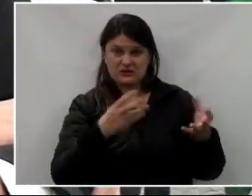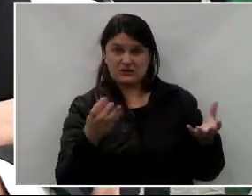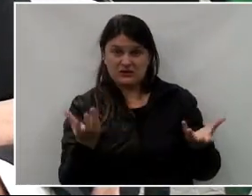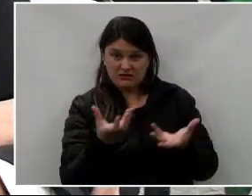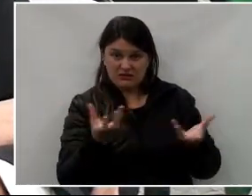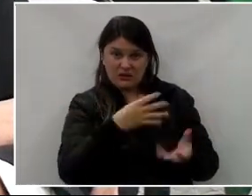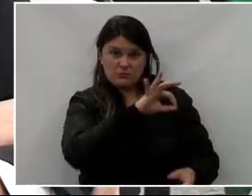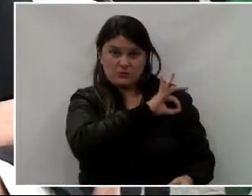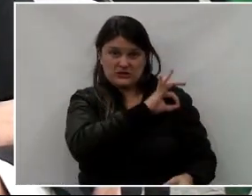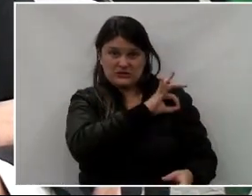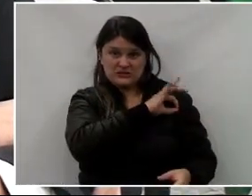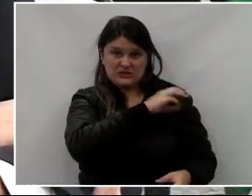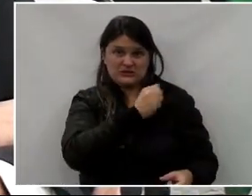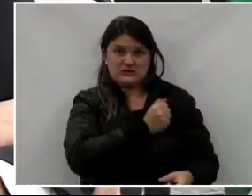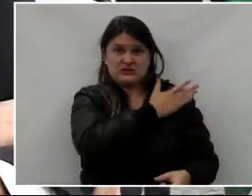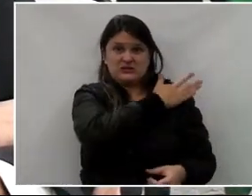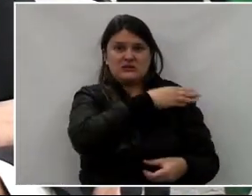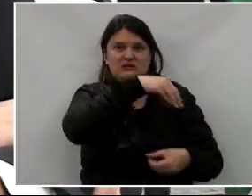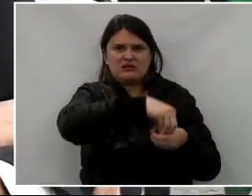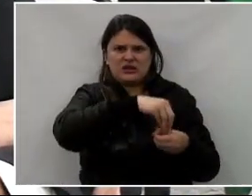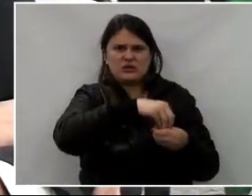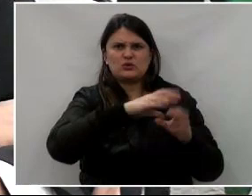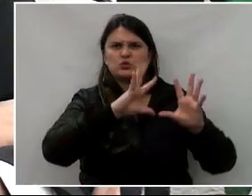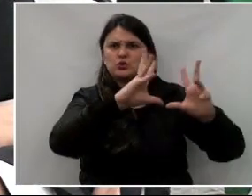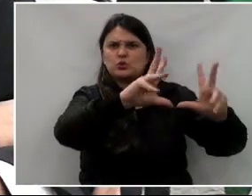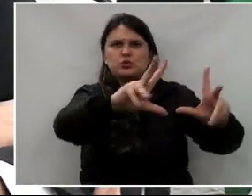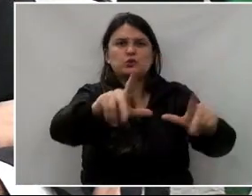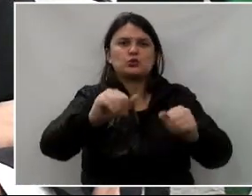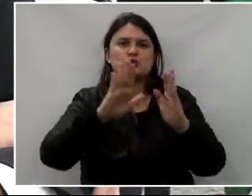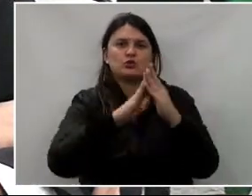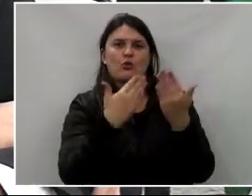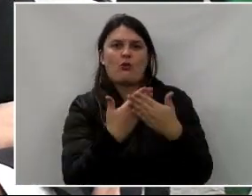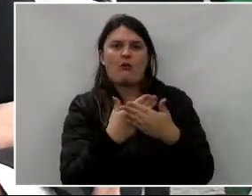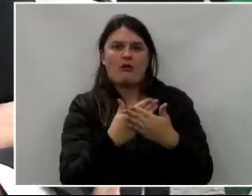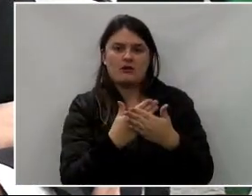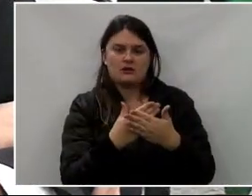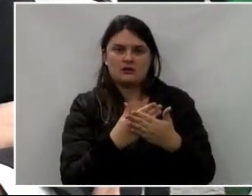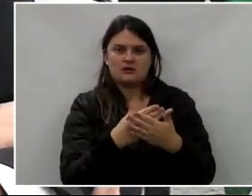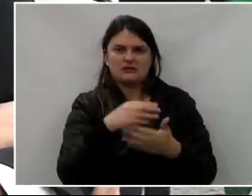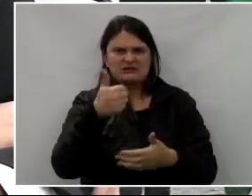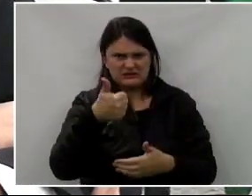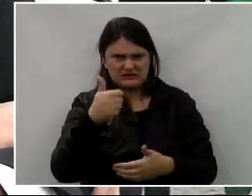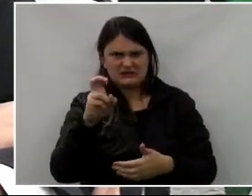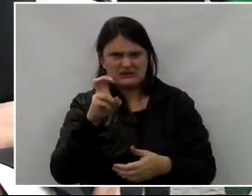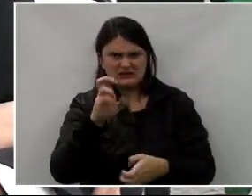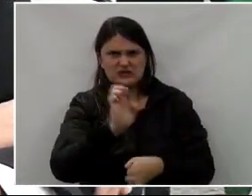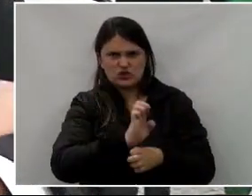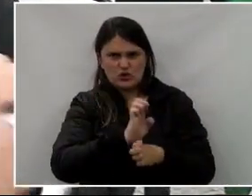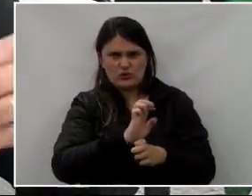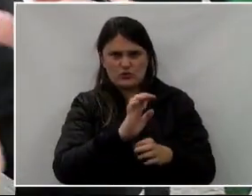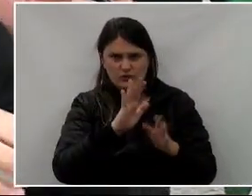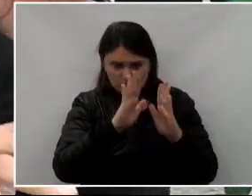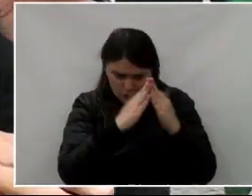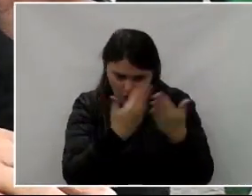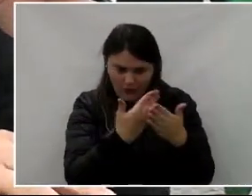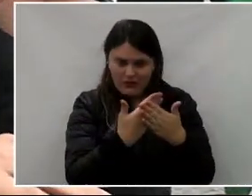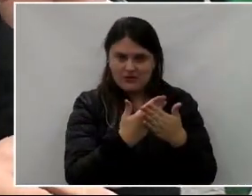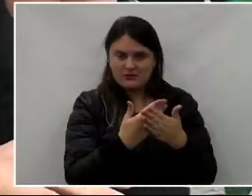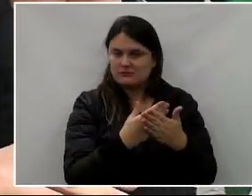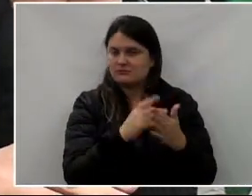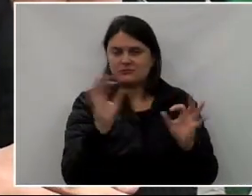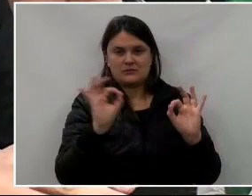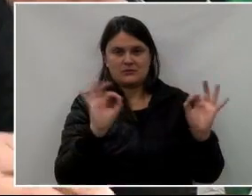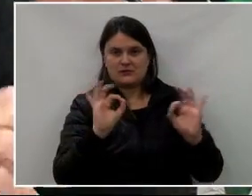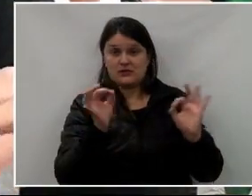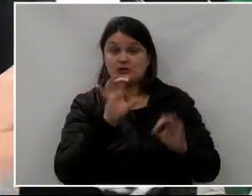polícia militar dentro das 15 escolas estaduais em União da Vitória. Não é nada disso, é apenas uma.